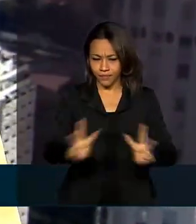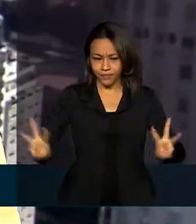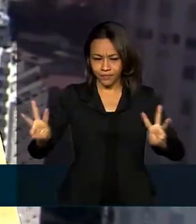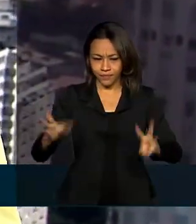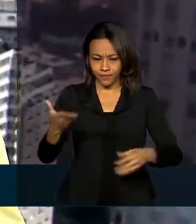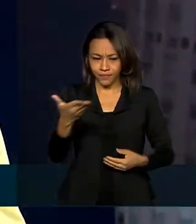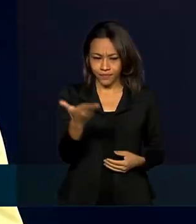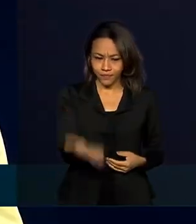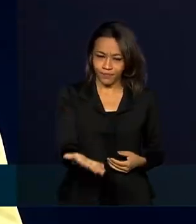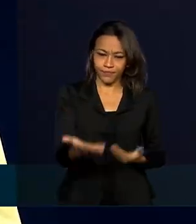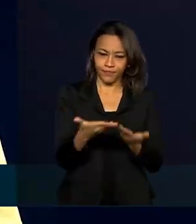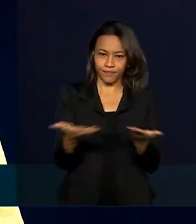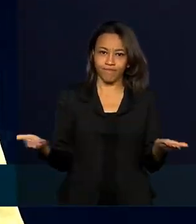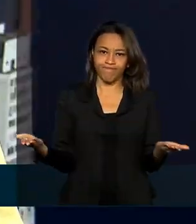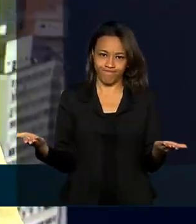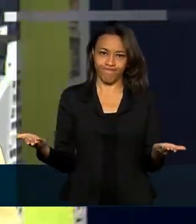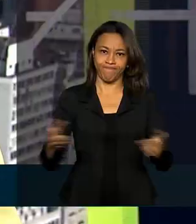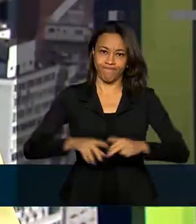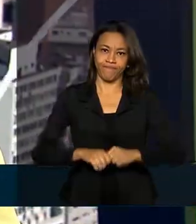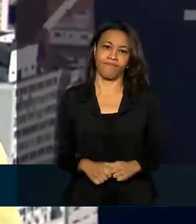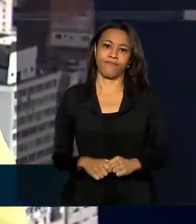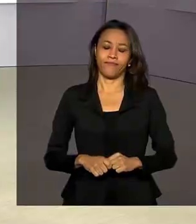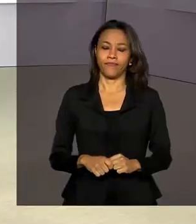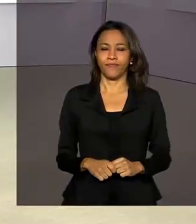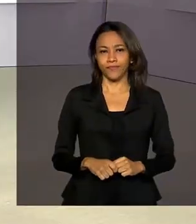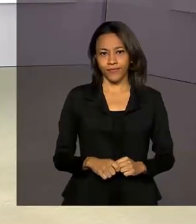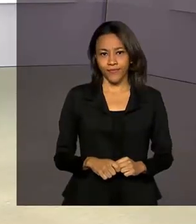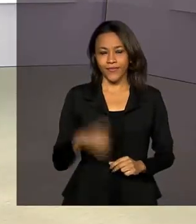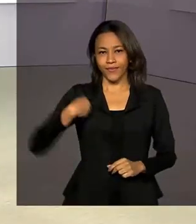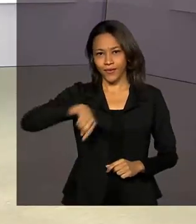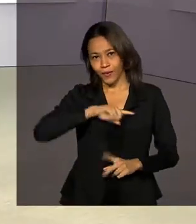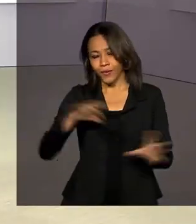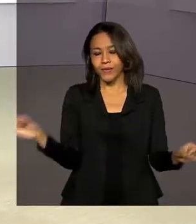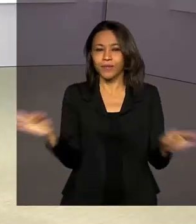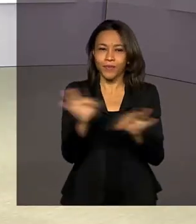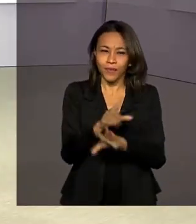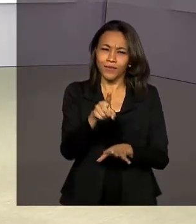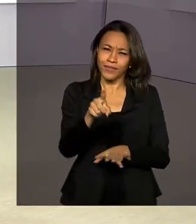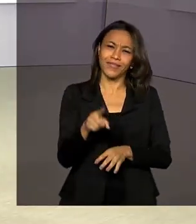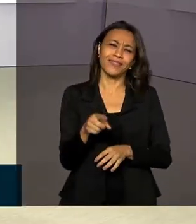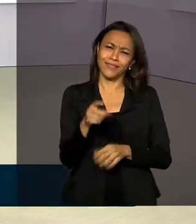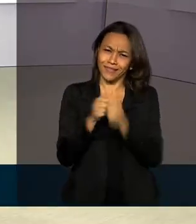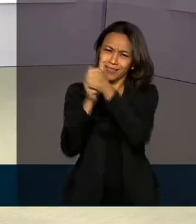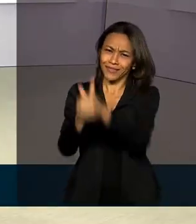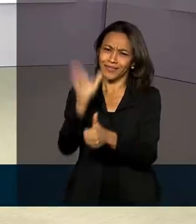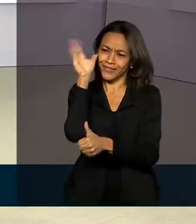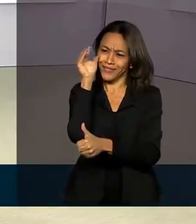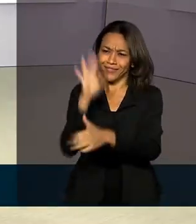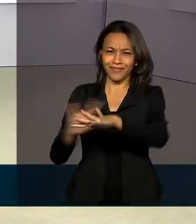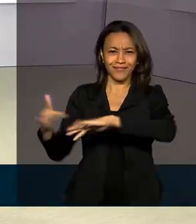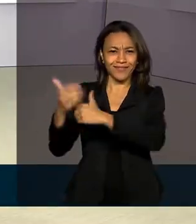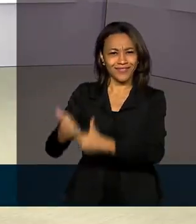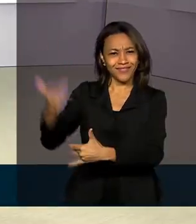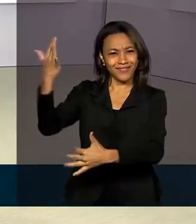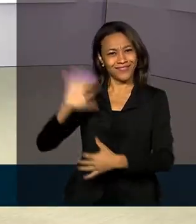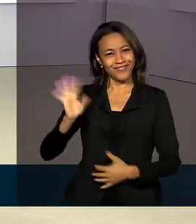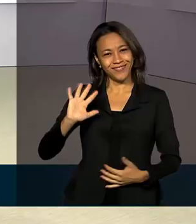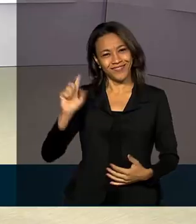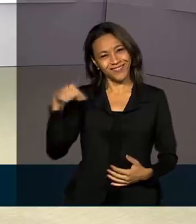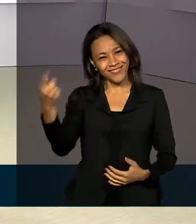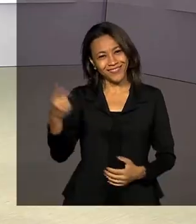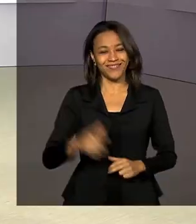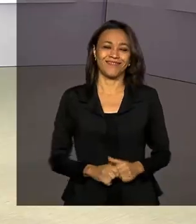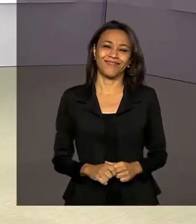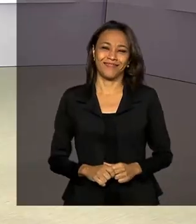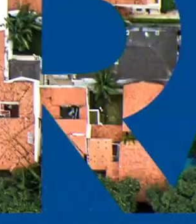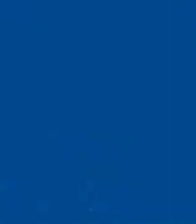.br barra participante. A gente fica por aqui. Siga também nossas redes sociais. Até a próxima edição. Transcrição